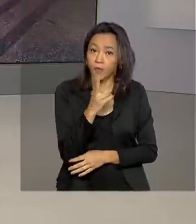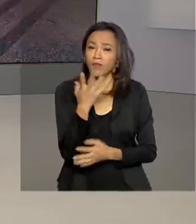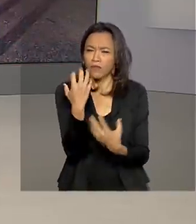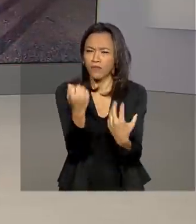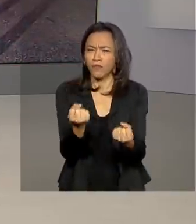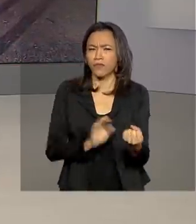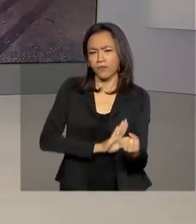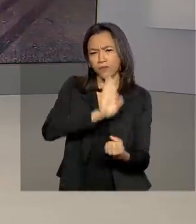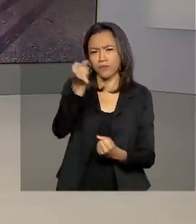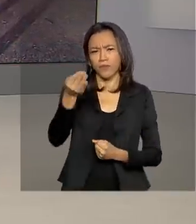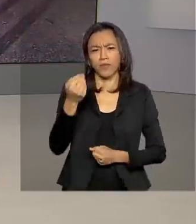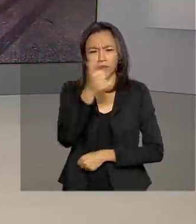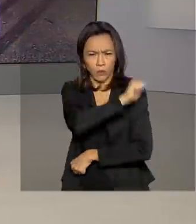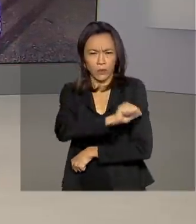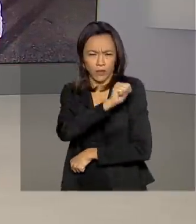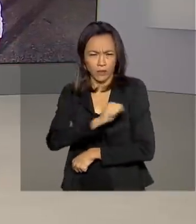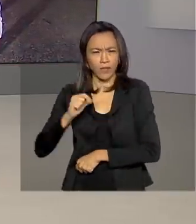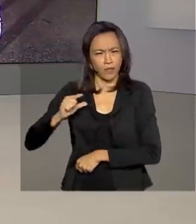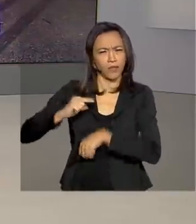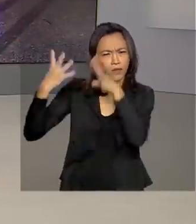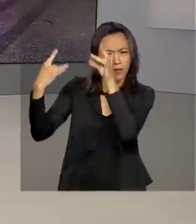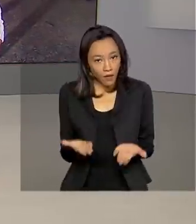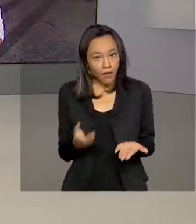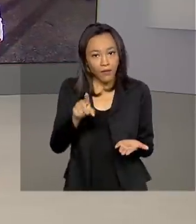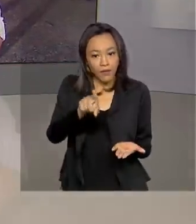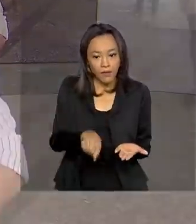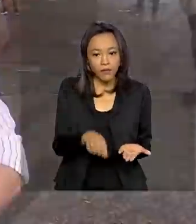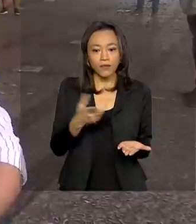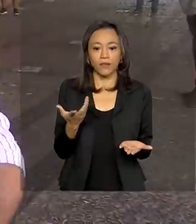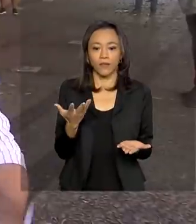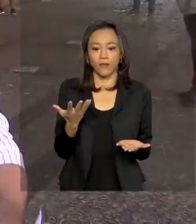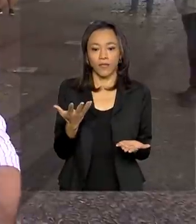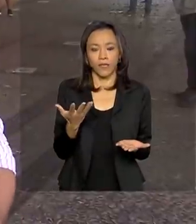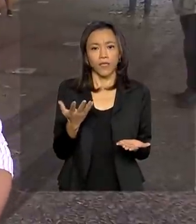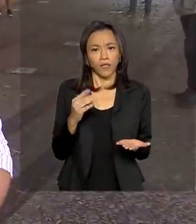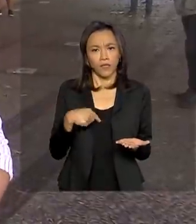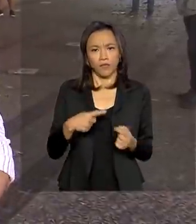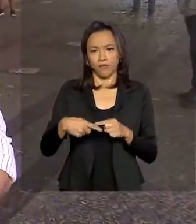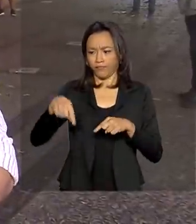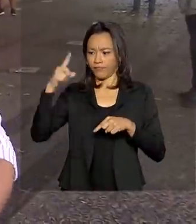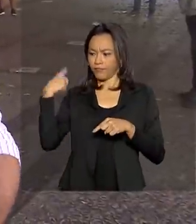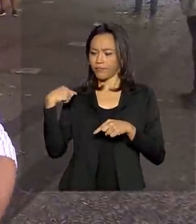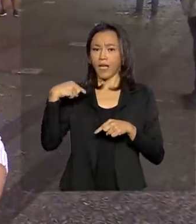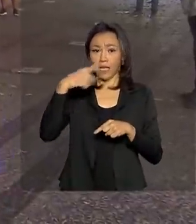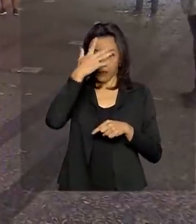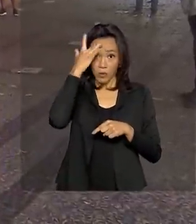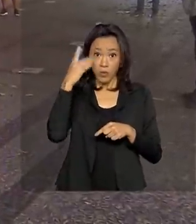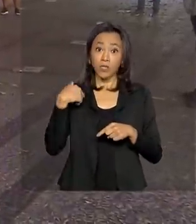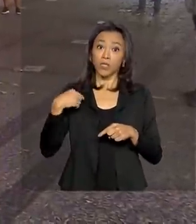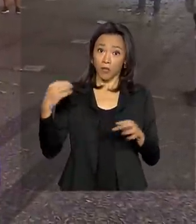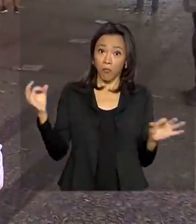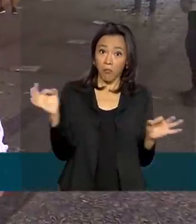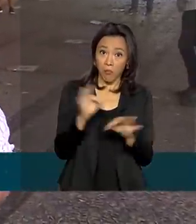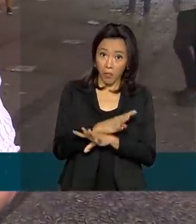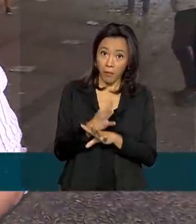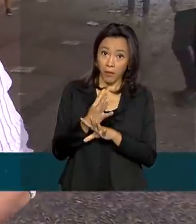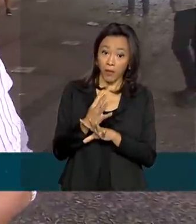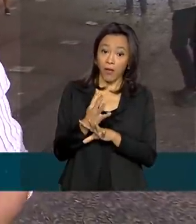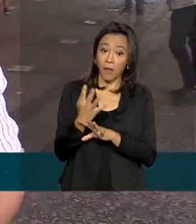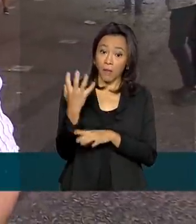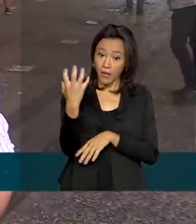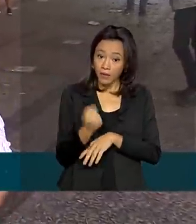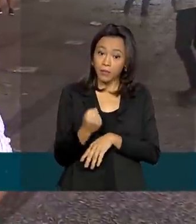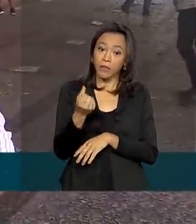Igor Santos tem as informações ao vivo para a gente. Oi, Igor, bom dia. A gente viu que ao longo do fim de semana as pessoas que estão aptas a receber esse auxílio emergencial